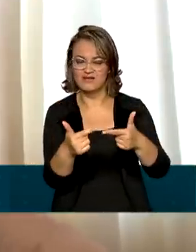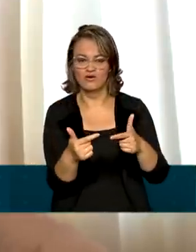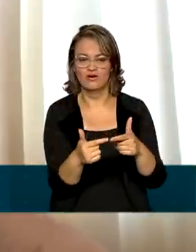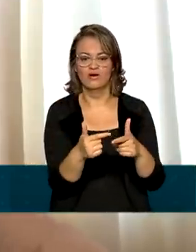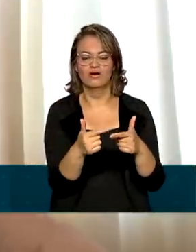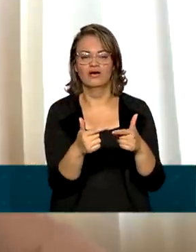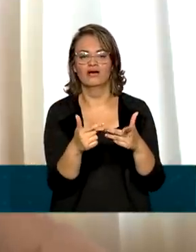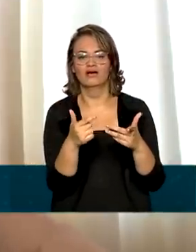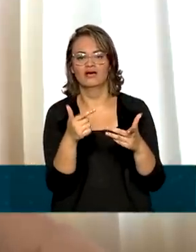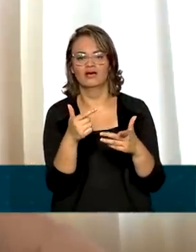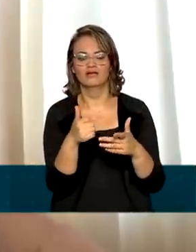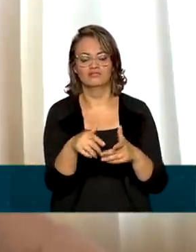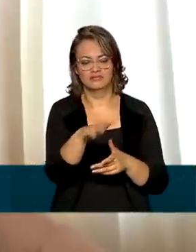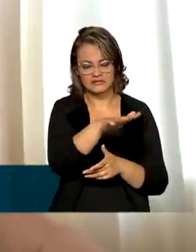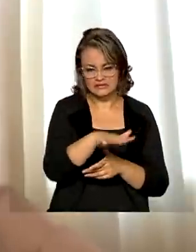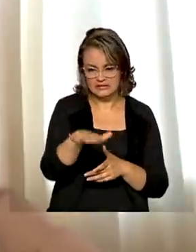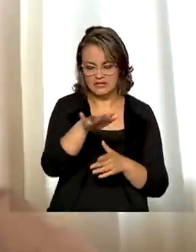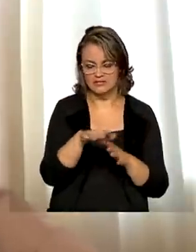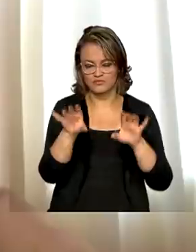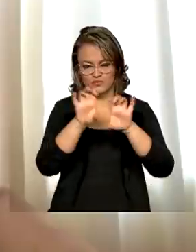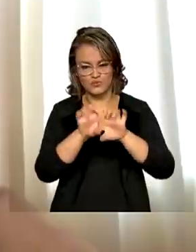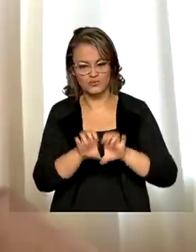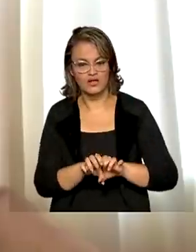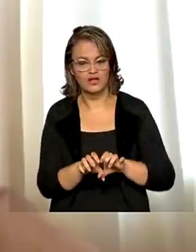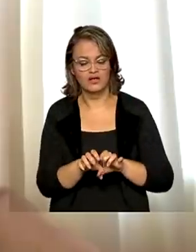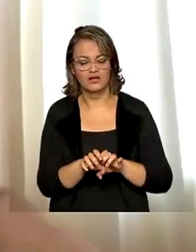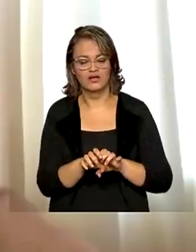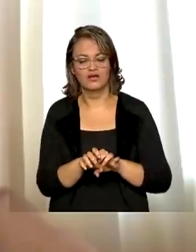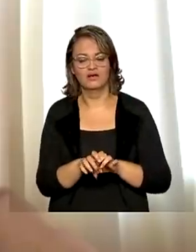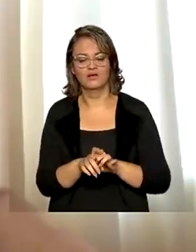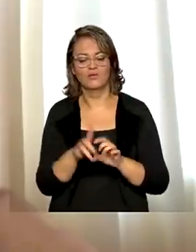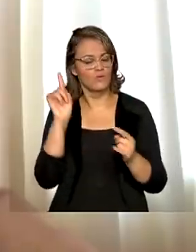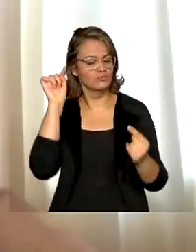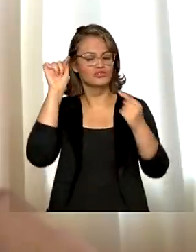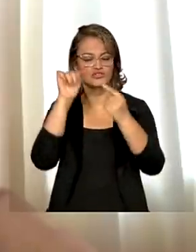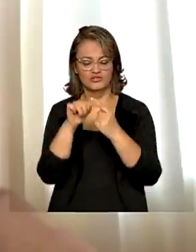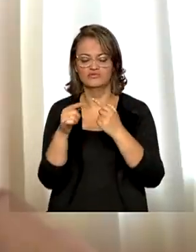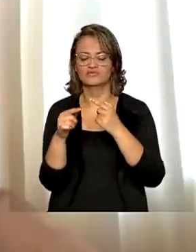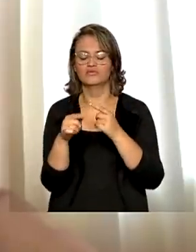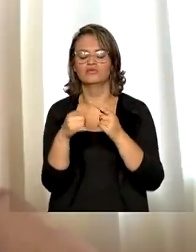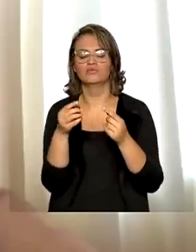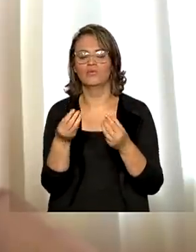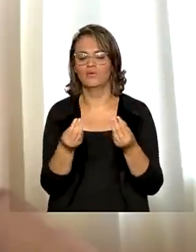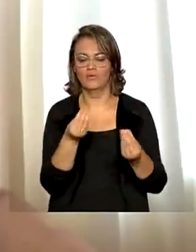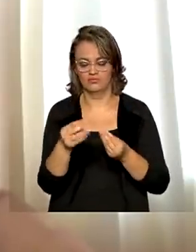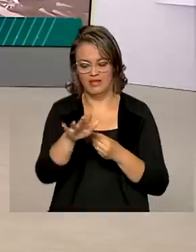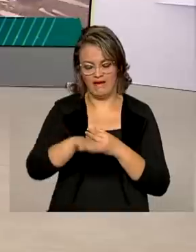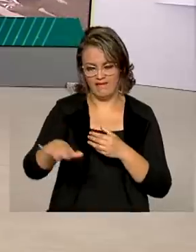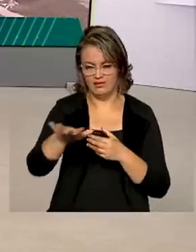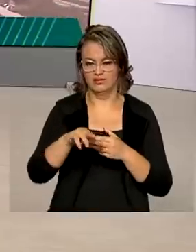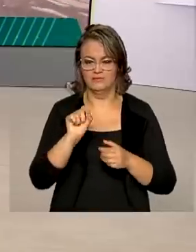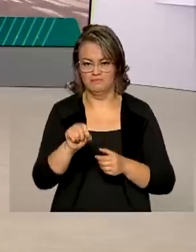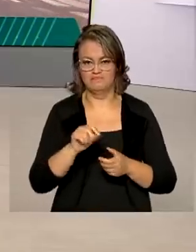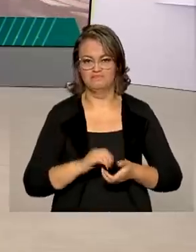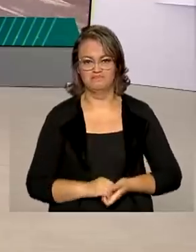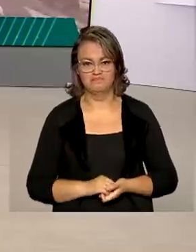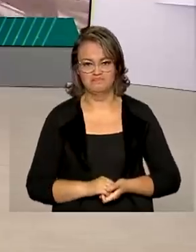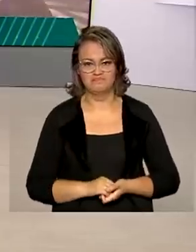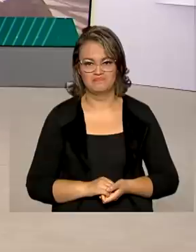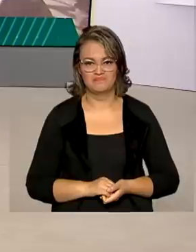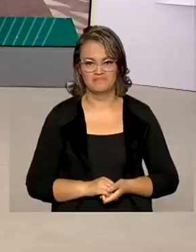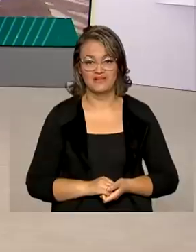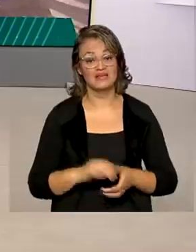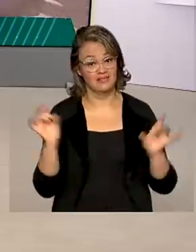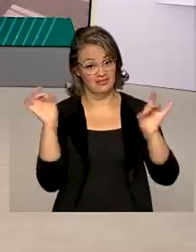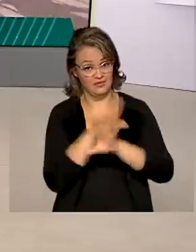cinco eixos estruturantes com fundamental papel articulador nos territórios. O Brasil